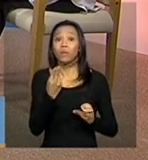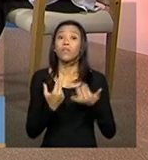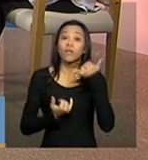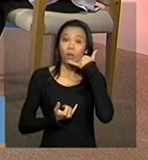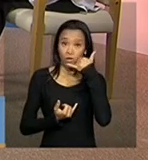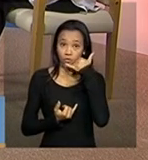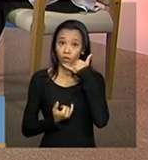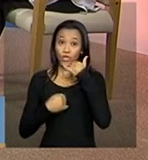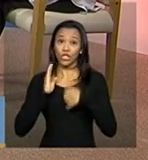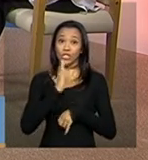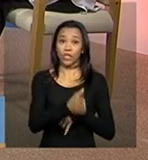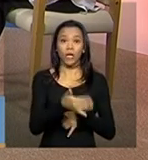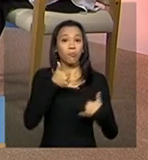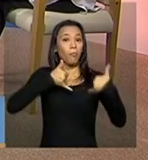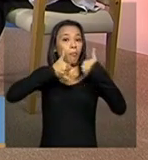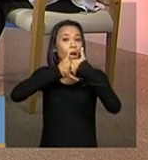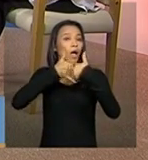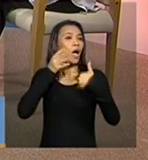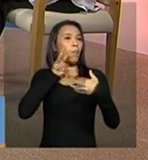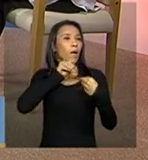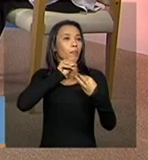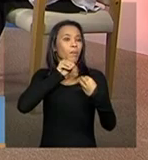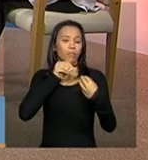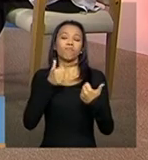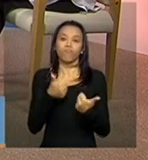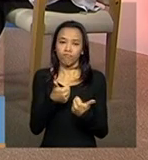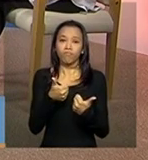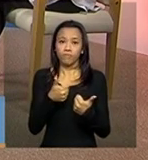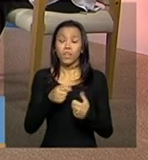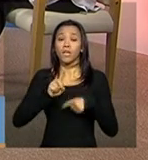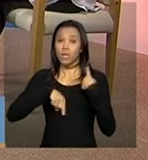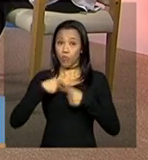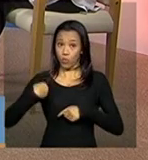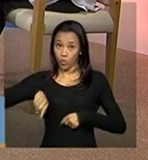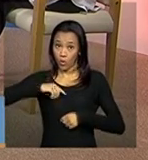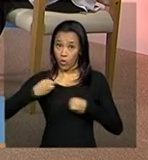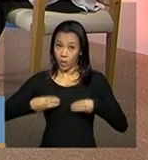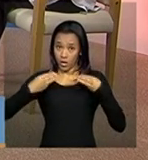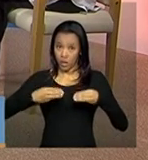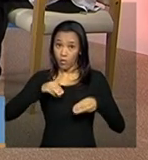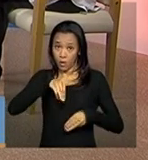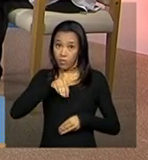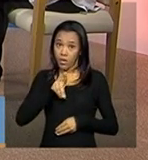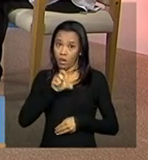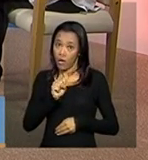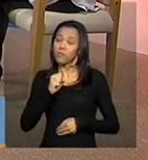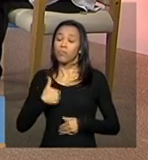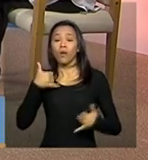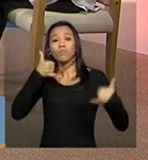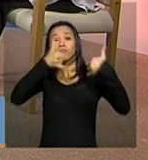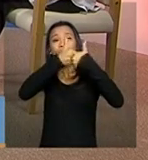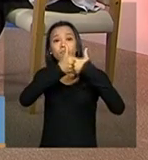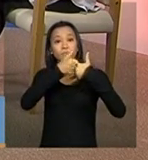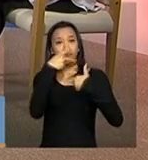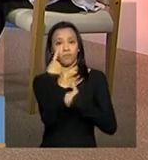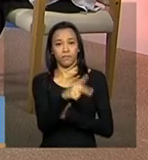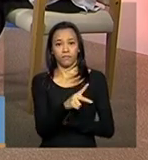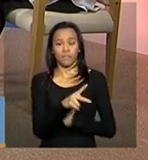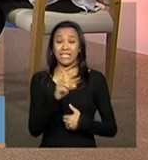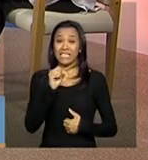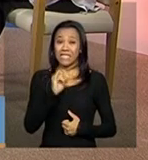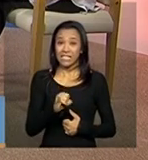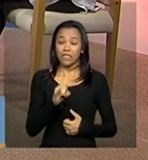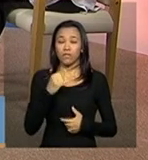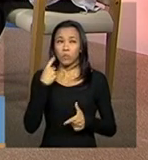em contato direto com ela, porque, em alguns casos, a nossa equipe entra em contato com o município. Quando é uma coisa muito